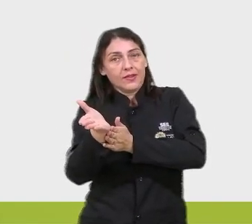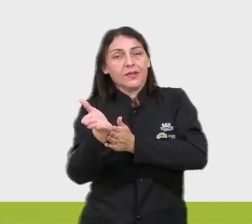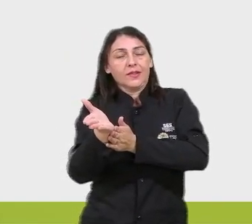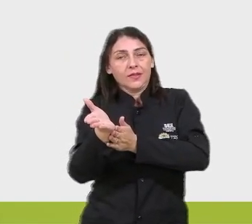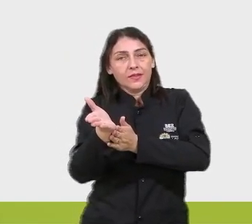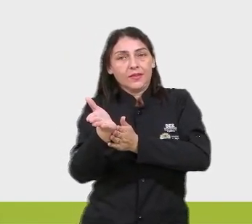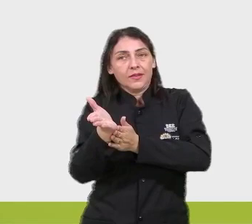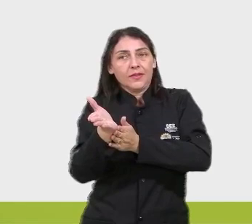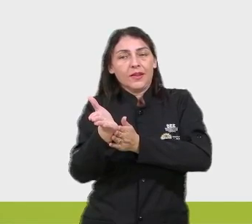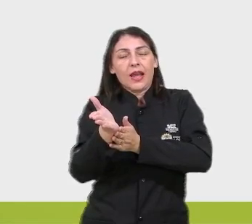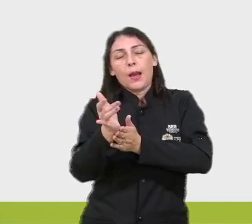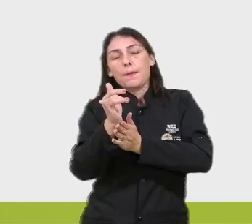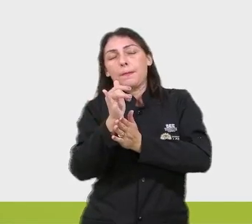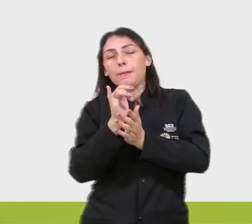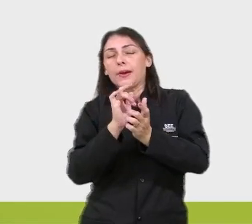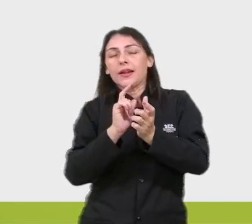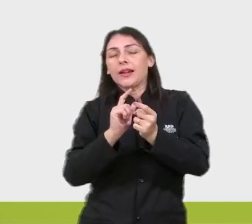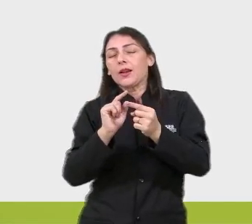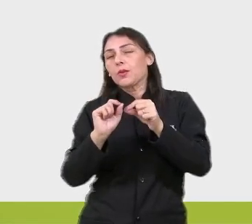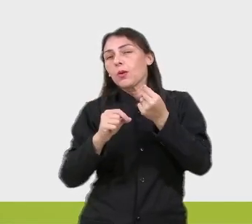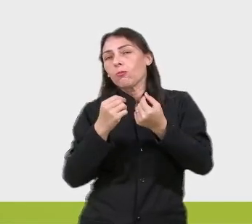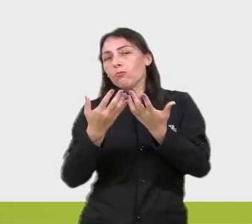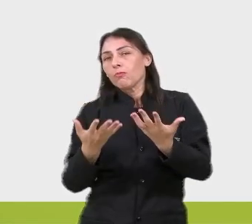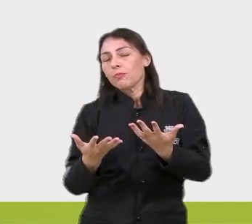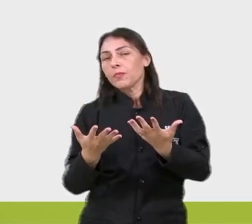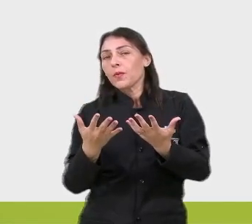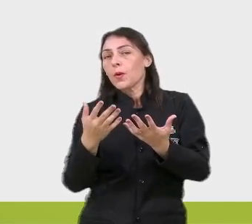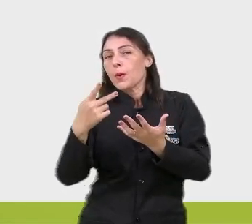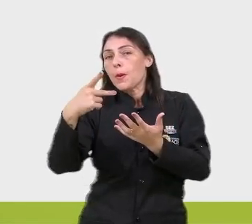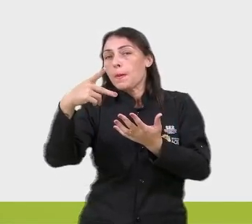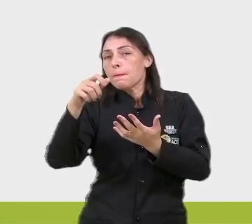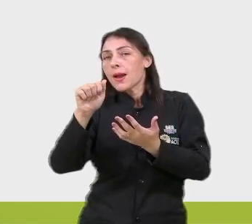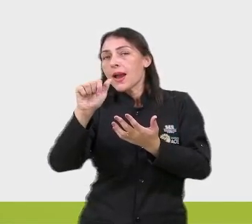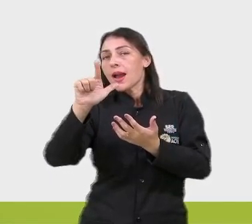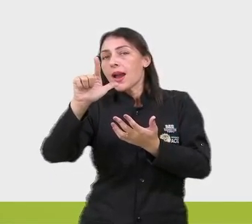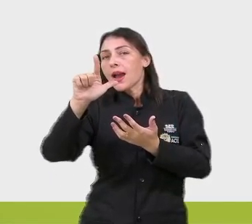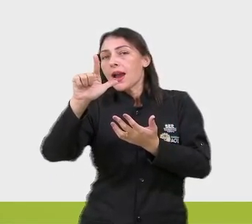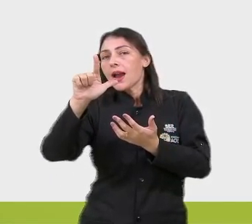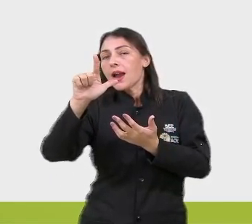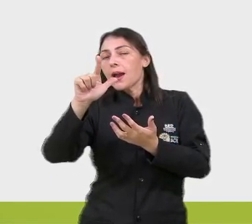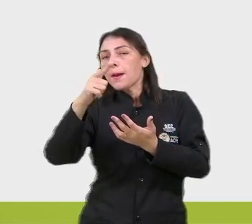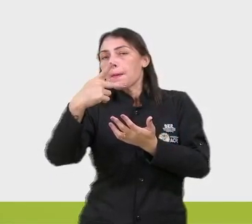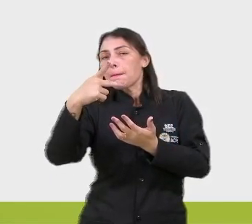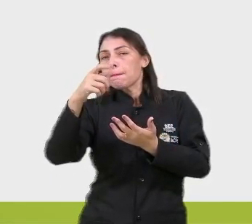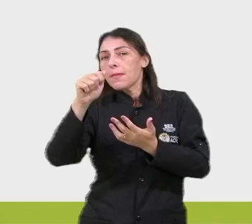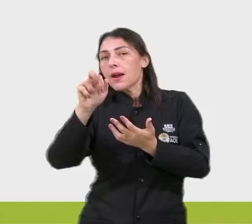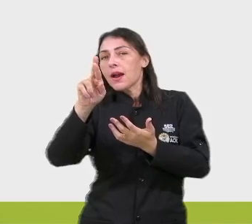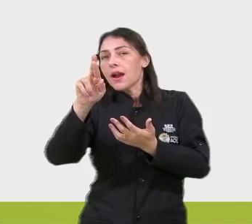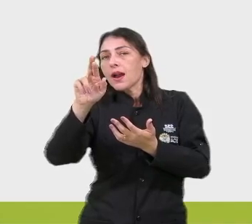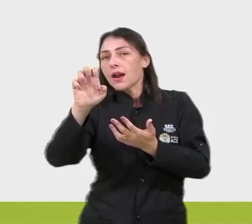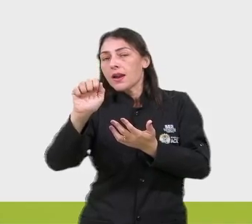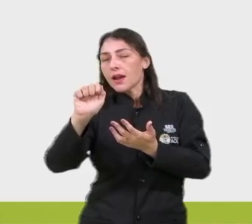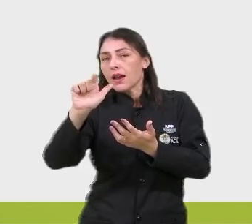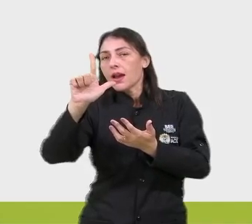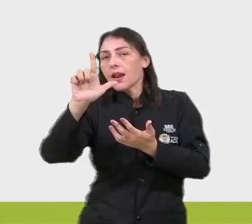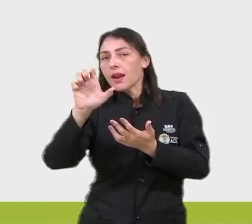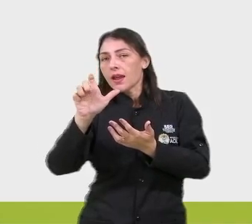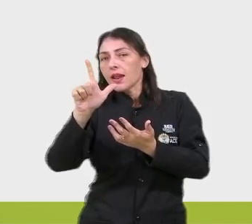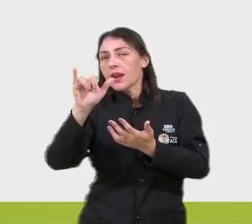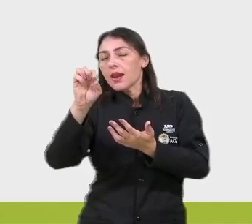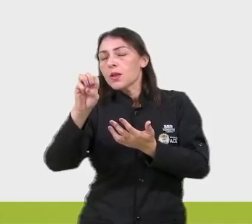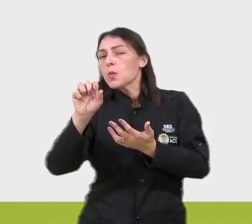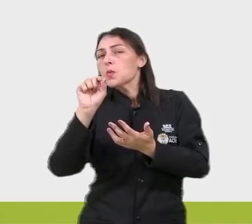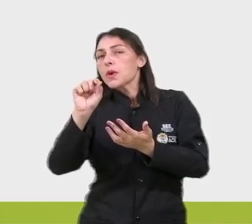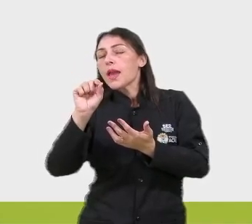sutil. Na verdade, a palavra certa, ela é sutil. O que é o paralelismo? Coloquei aqui dois exemplos para vocês. Nós temos aqui, ó.